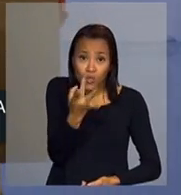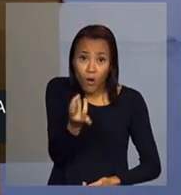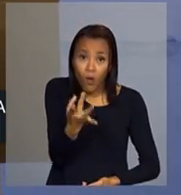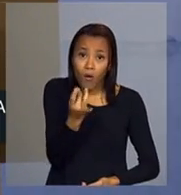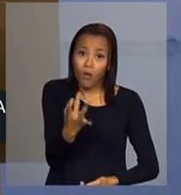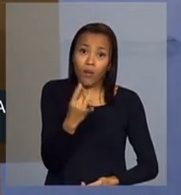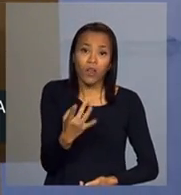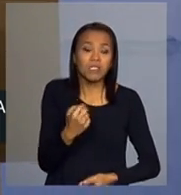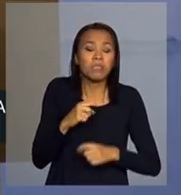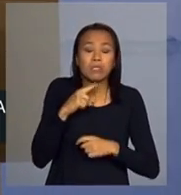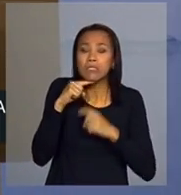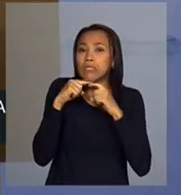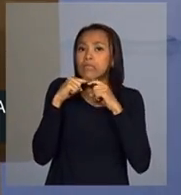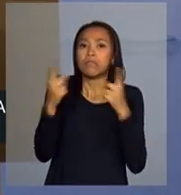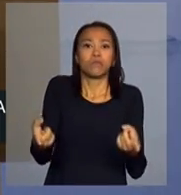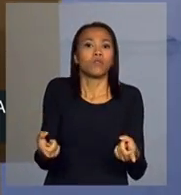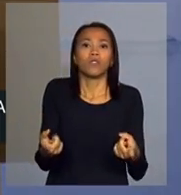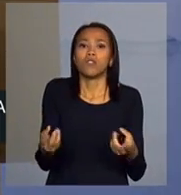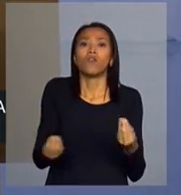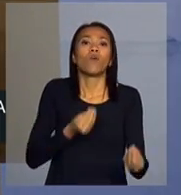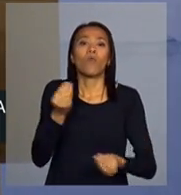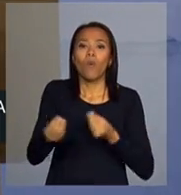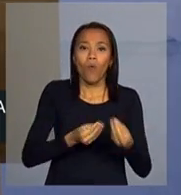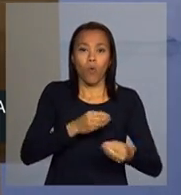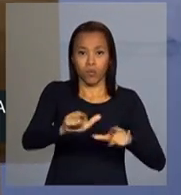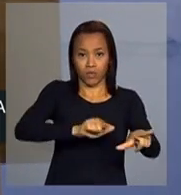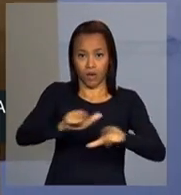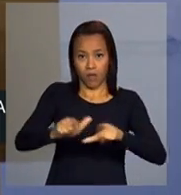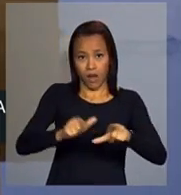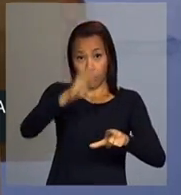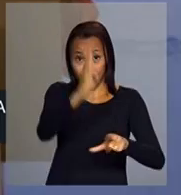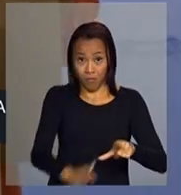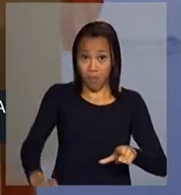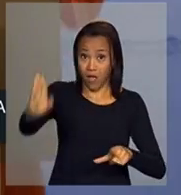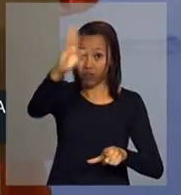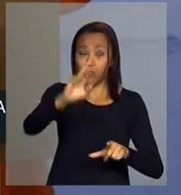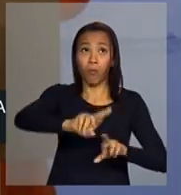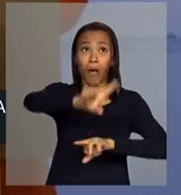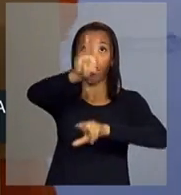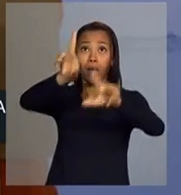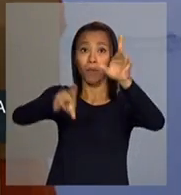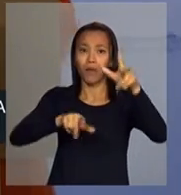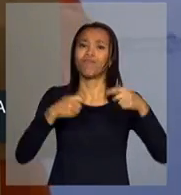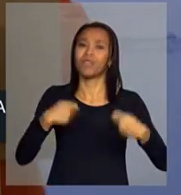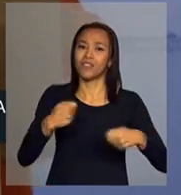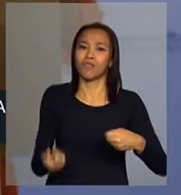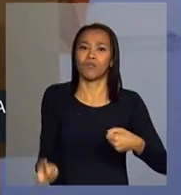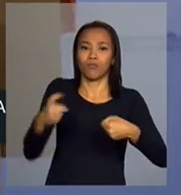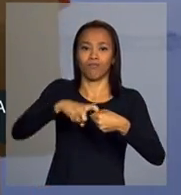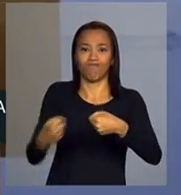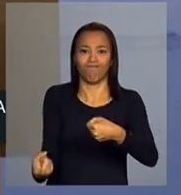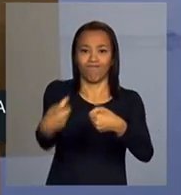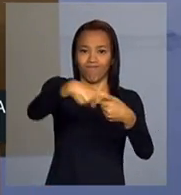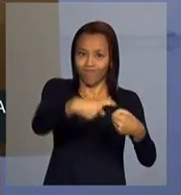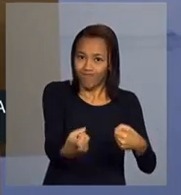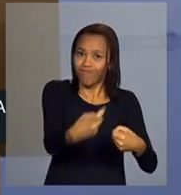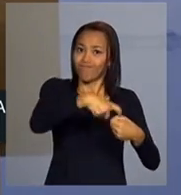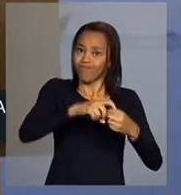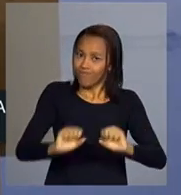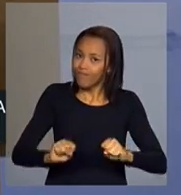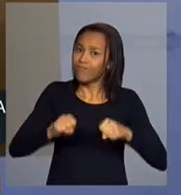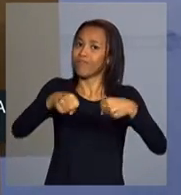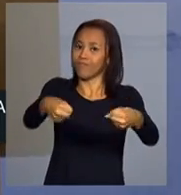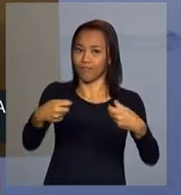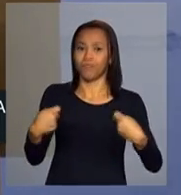dirigir um país com essa complexidade. Precisamos de parceiros, precisamos